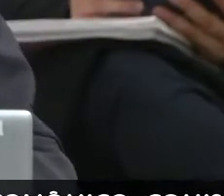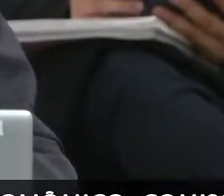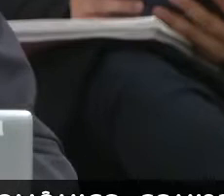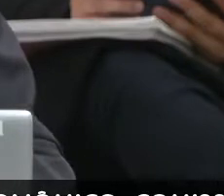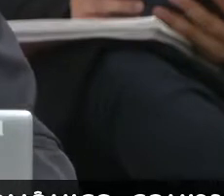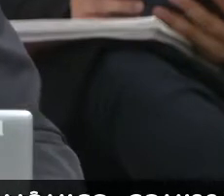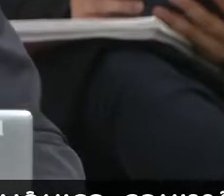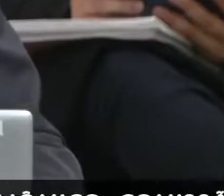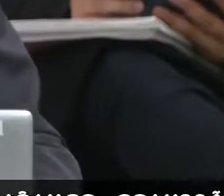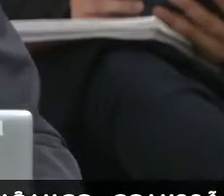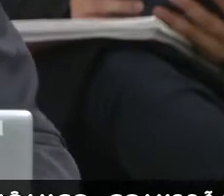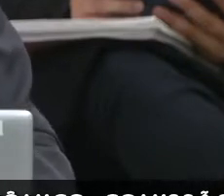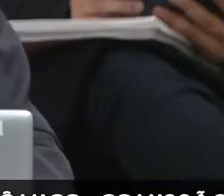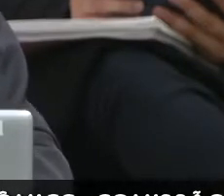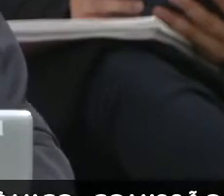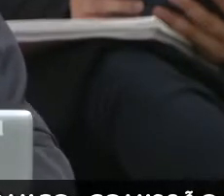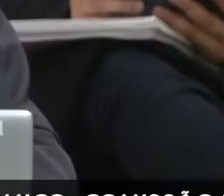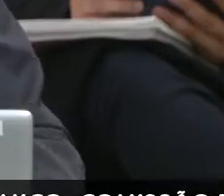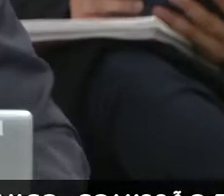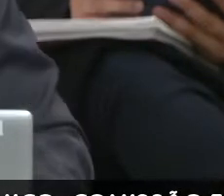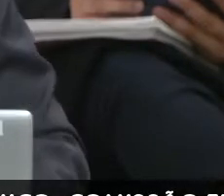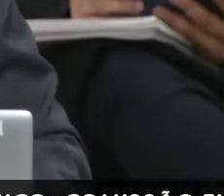que se asientaram agora, mas deve retornar.